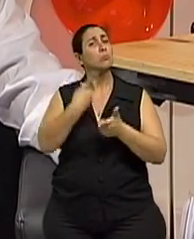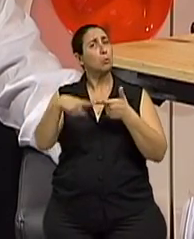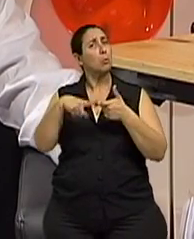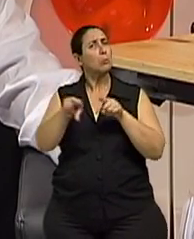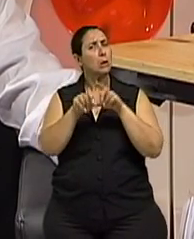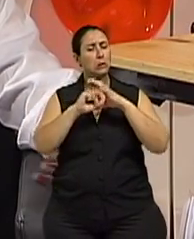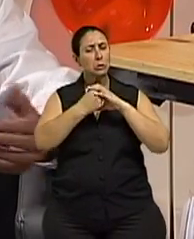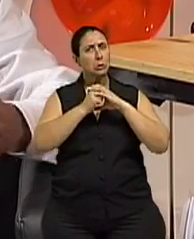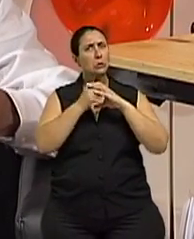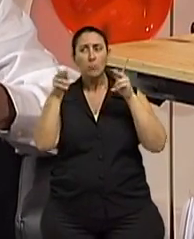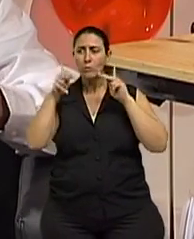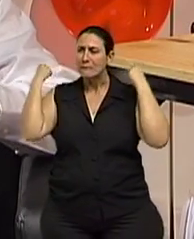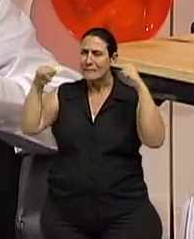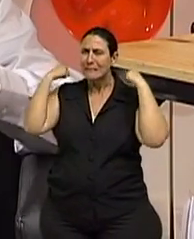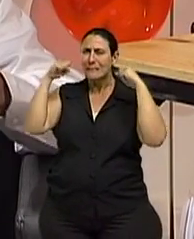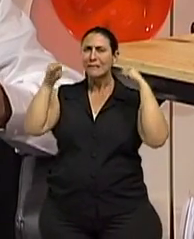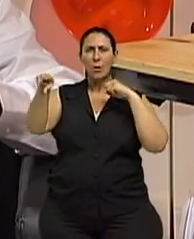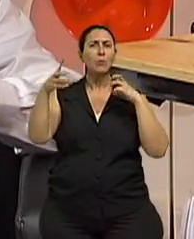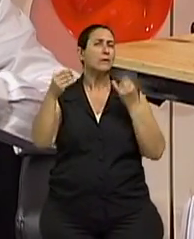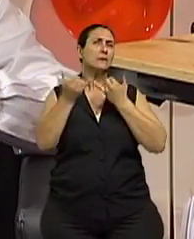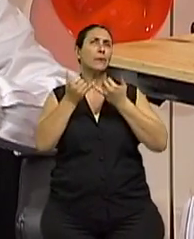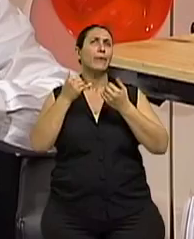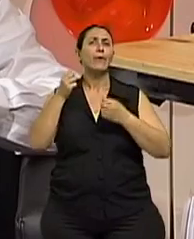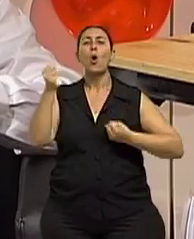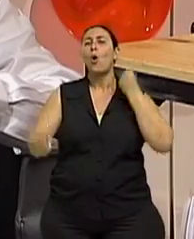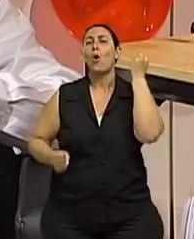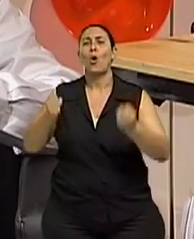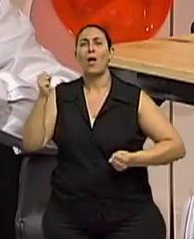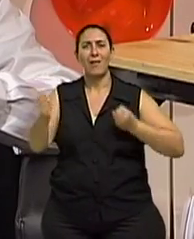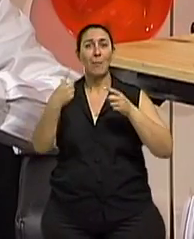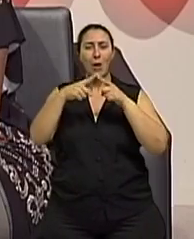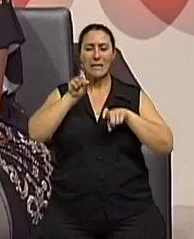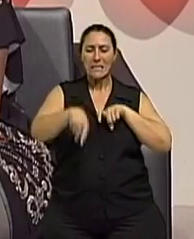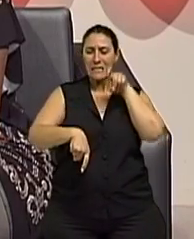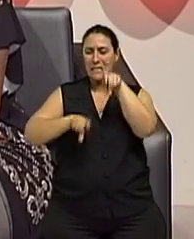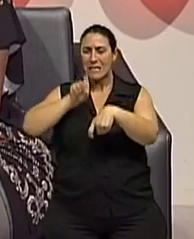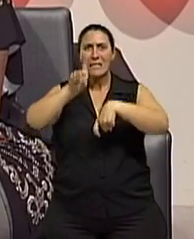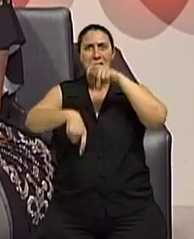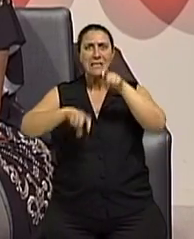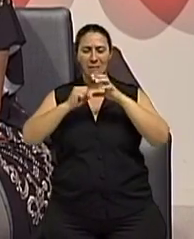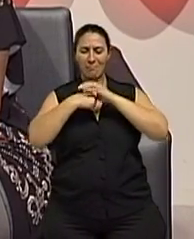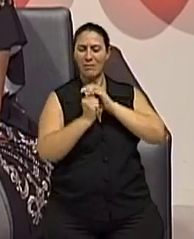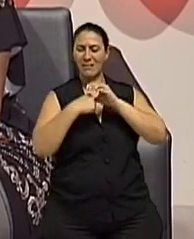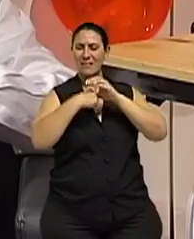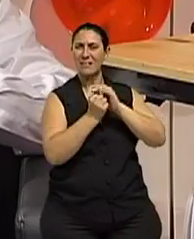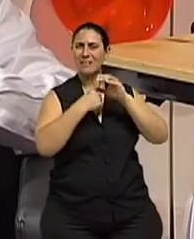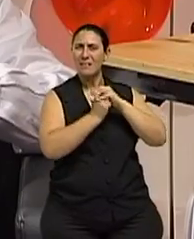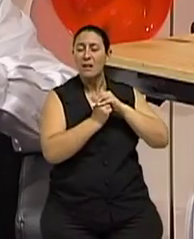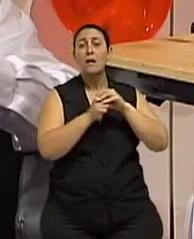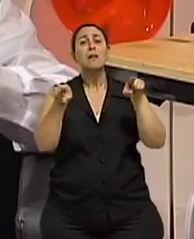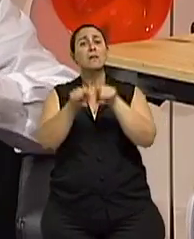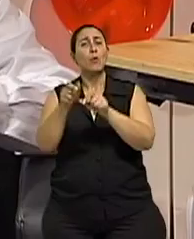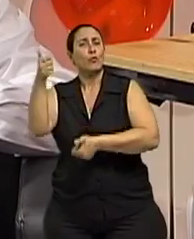desgaste. A atividade física de impacto, como corrida, sem uma orientação... futebol, o